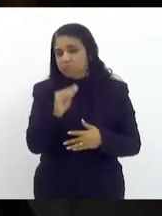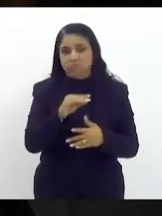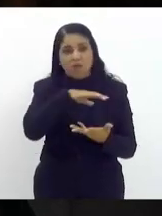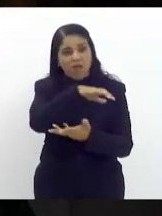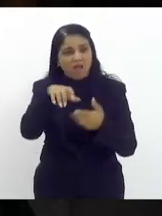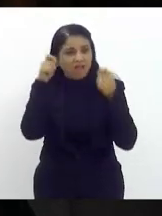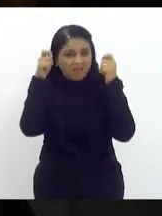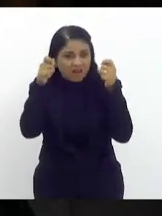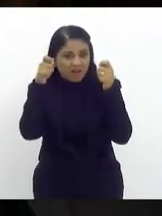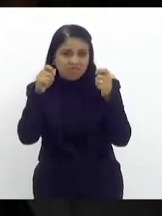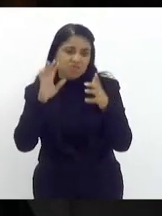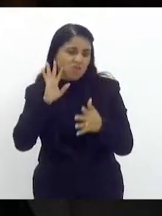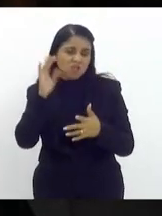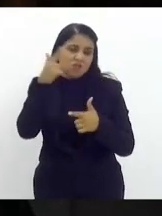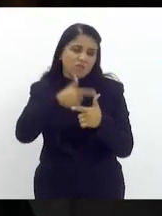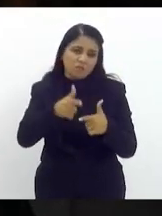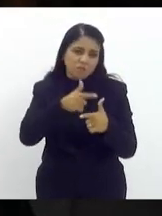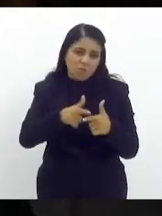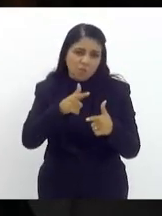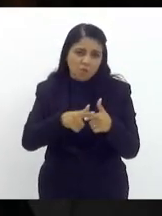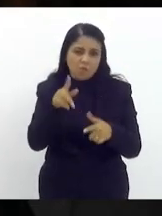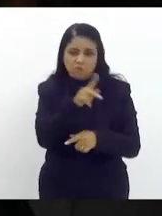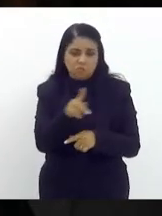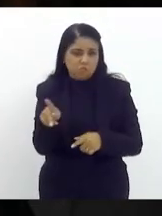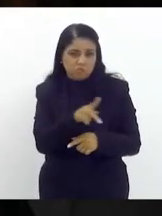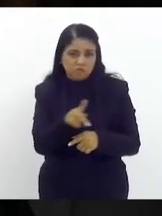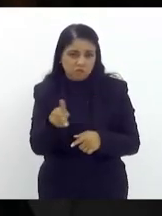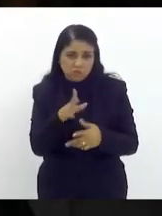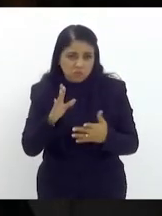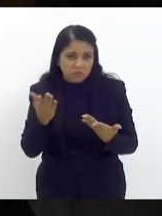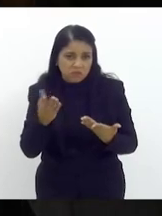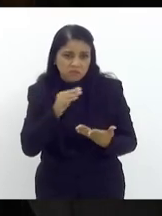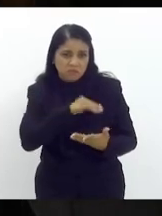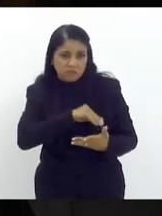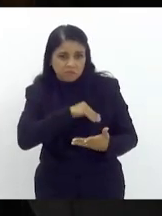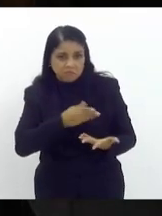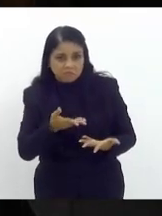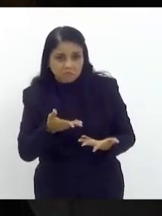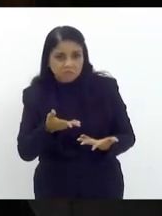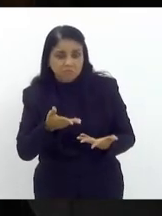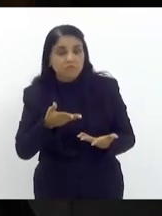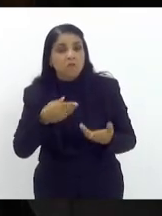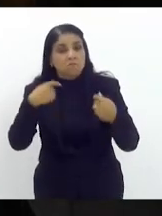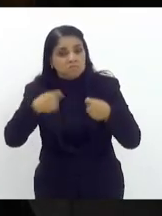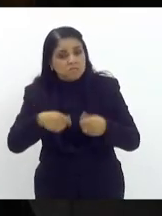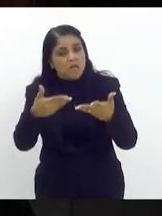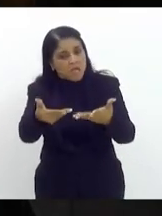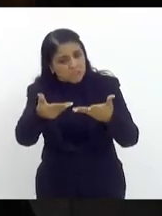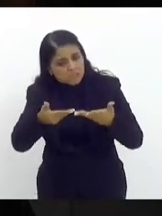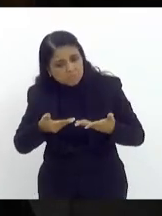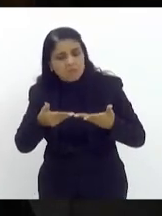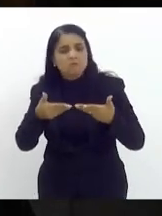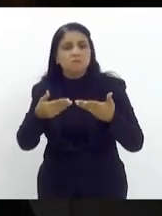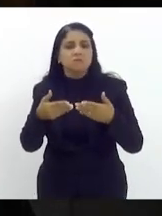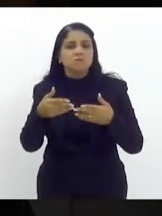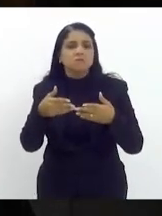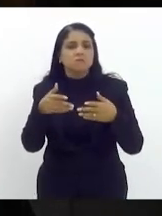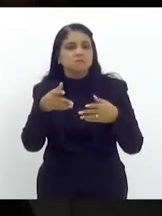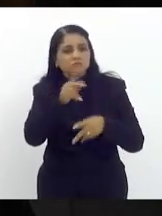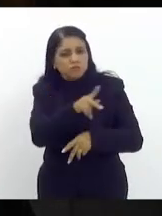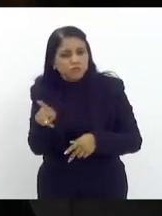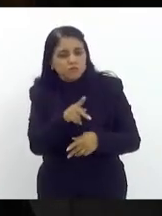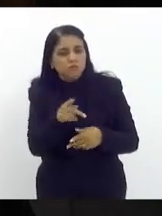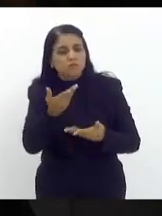situação salarial dos professores senhor prefeito tem que receber a categoria tem que negociar e tem que